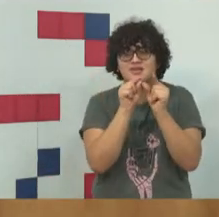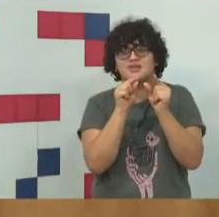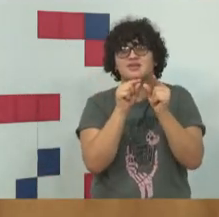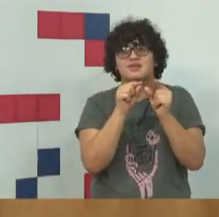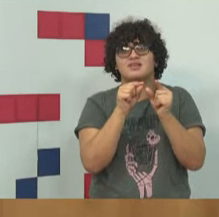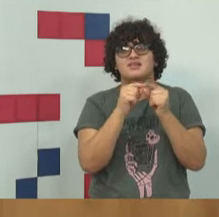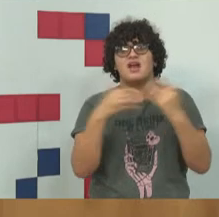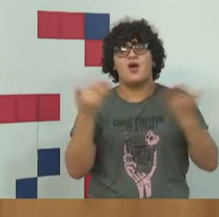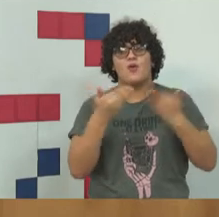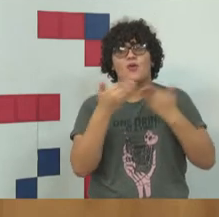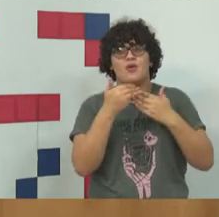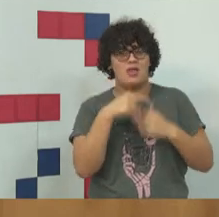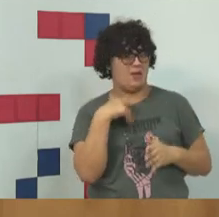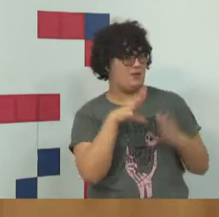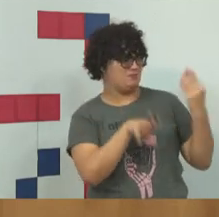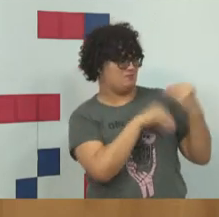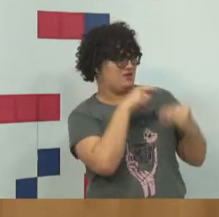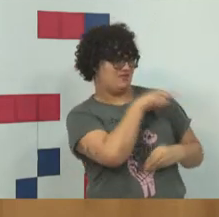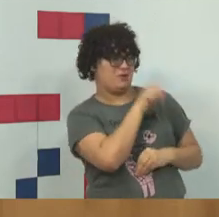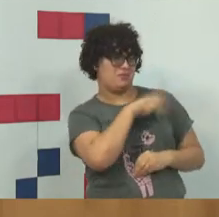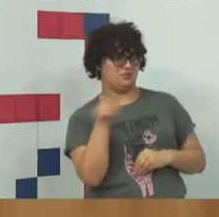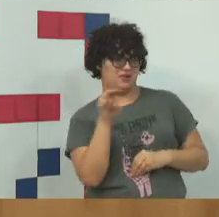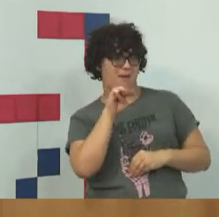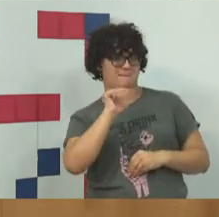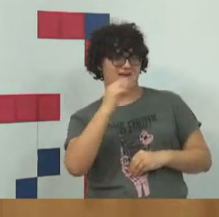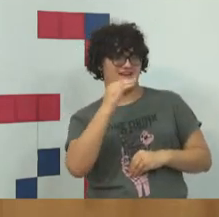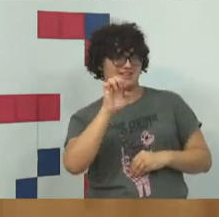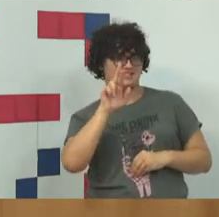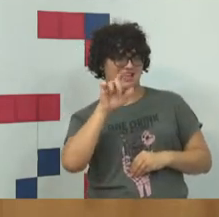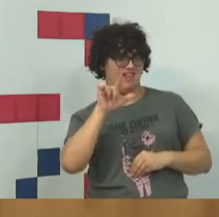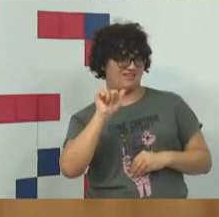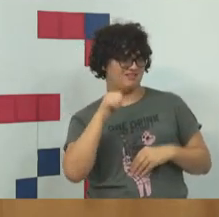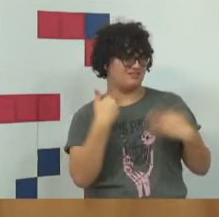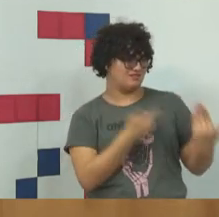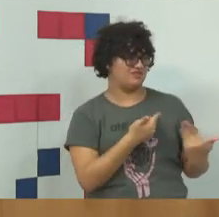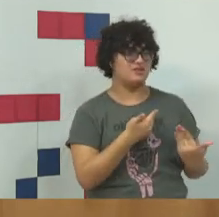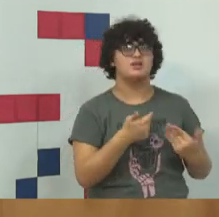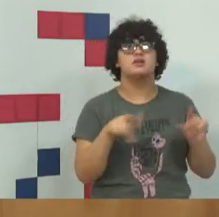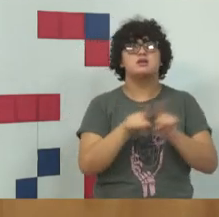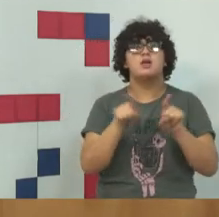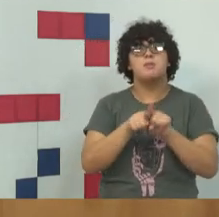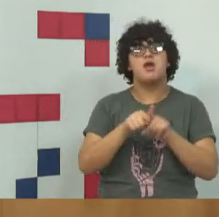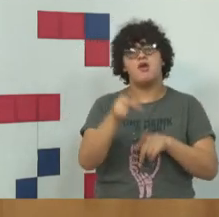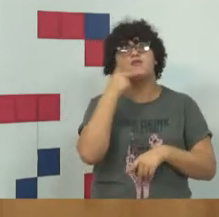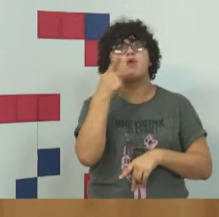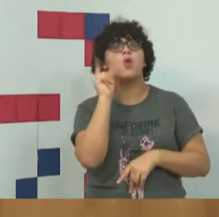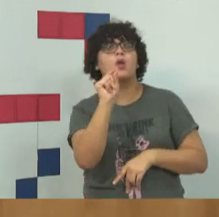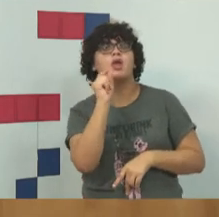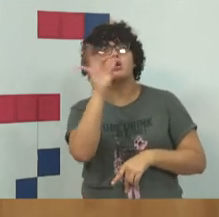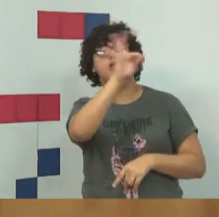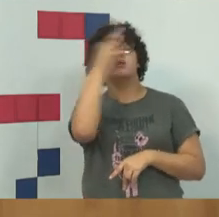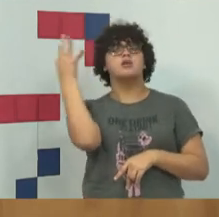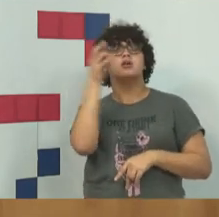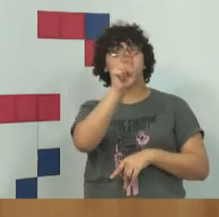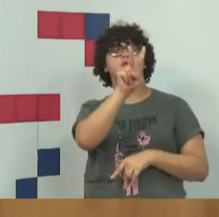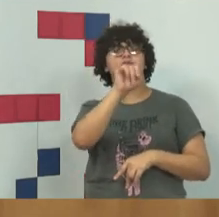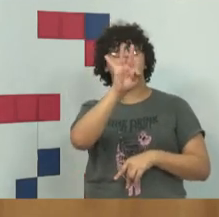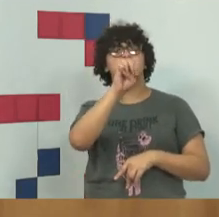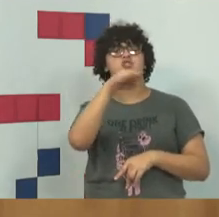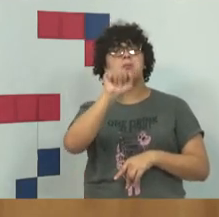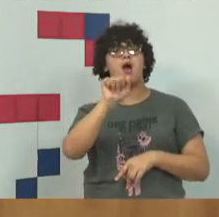pegando um gancho da professora. E também falando um pouco sobre vítima. De quem que é a